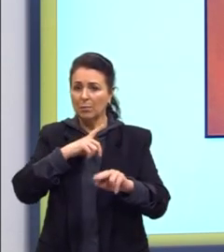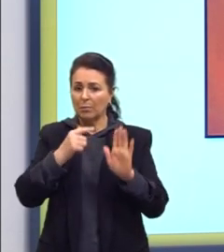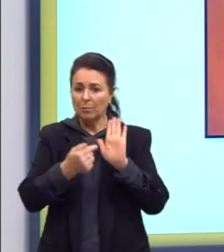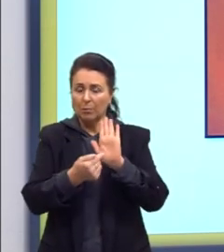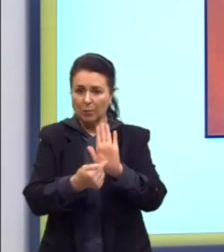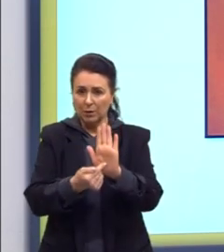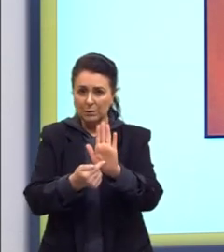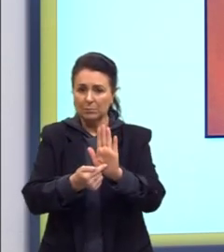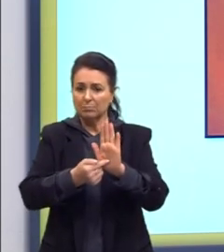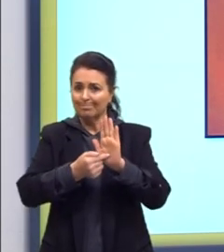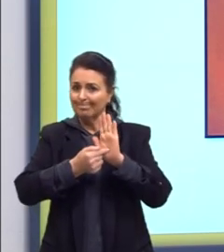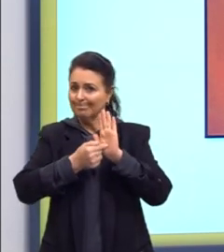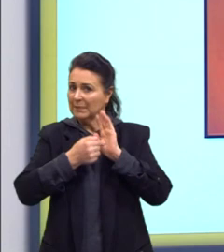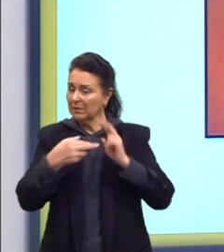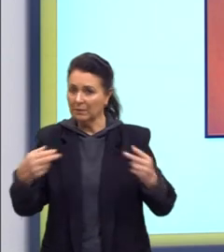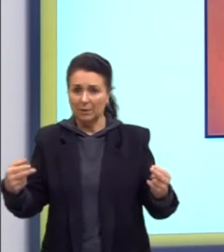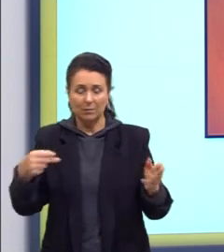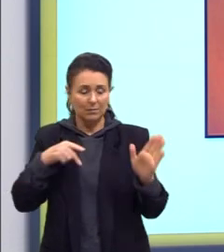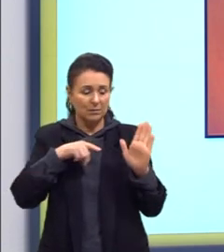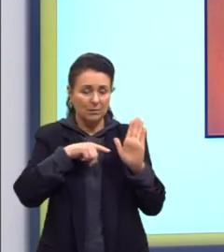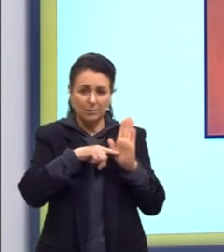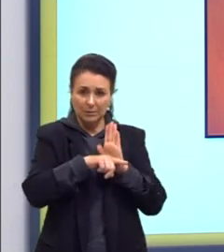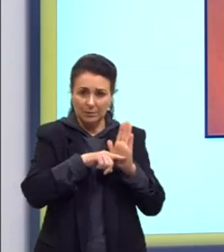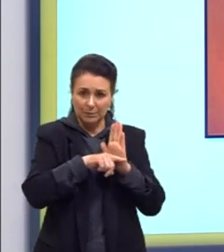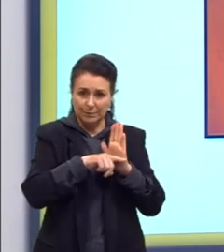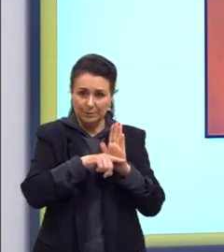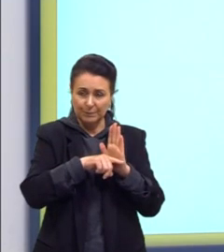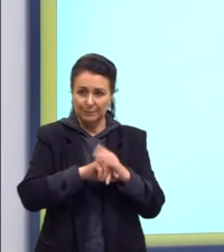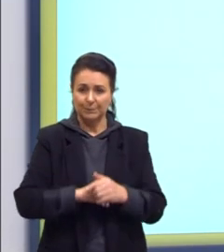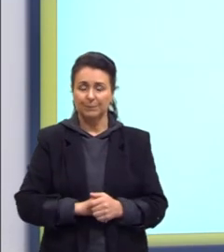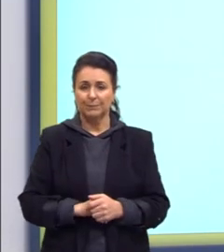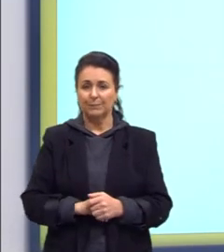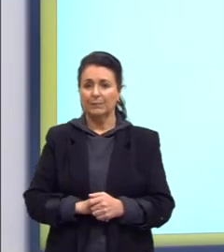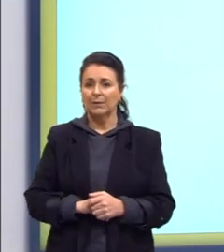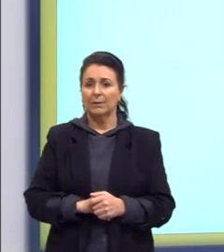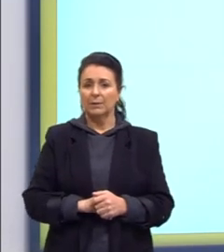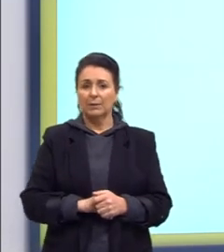Certo até aí? Então, tá.